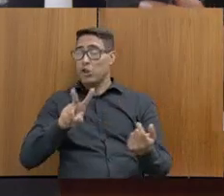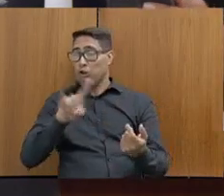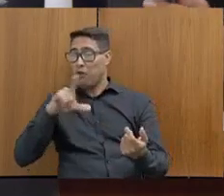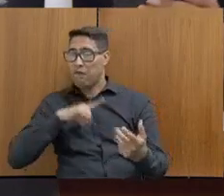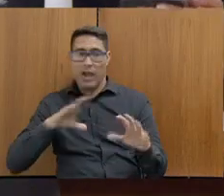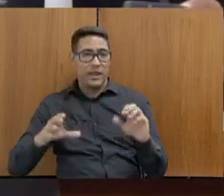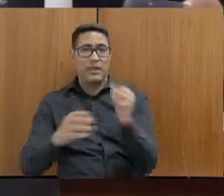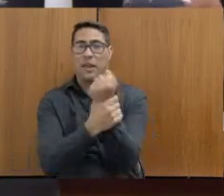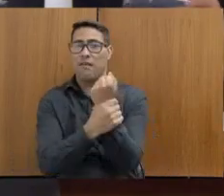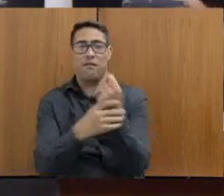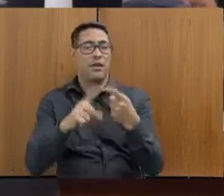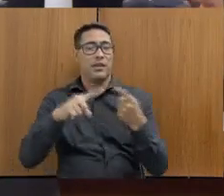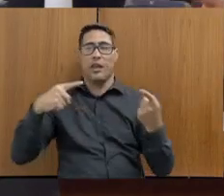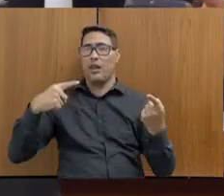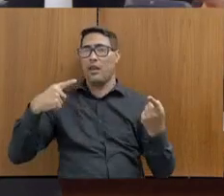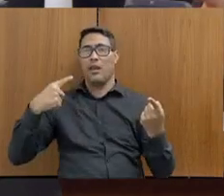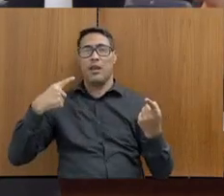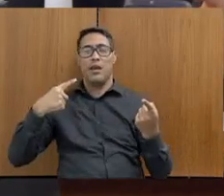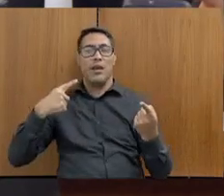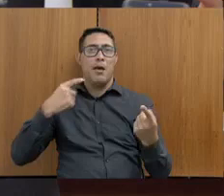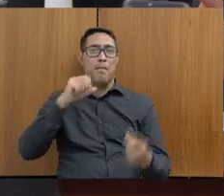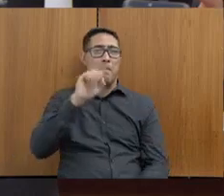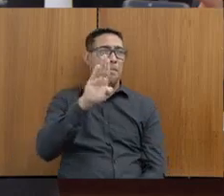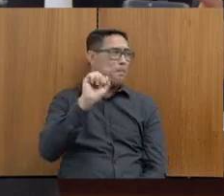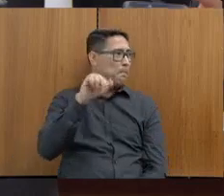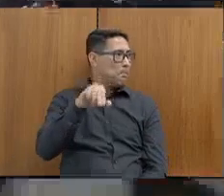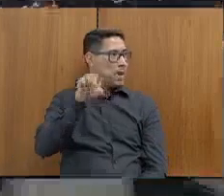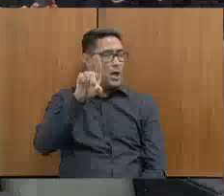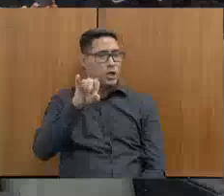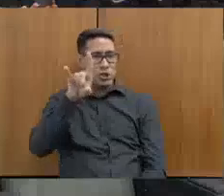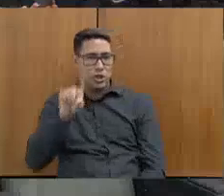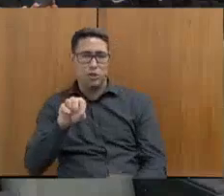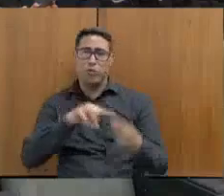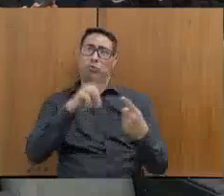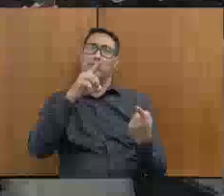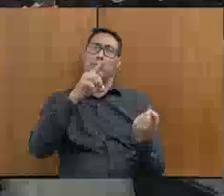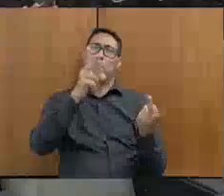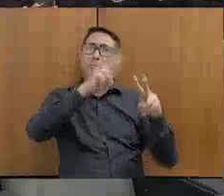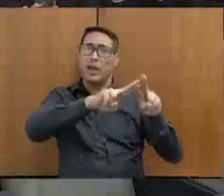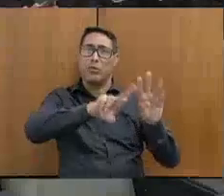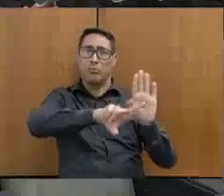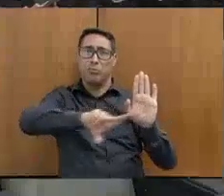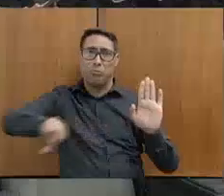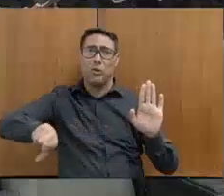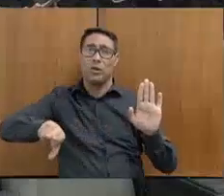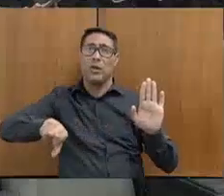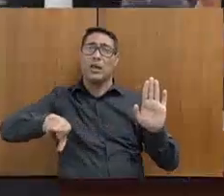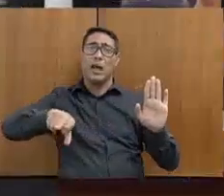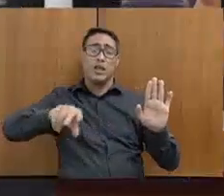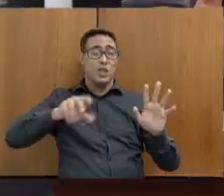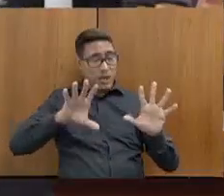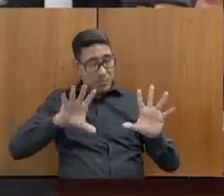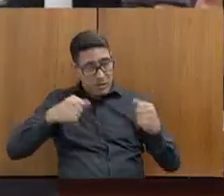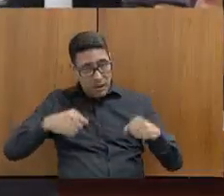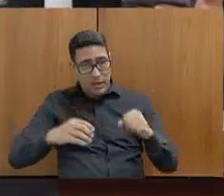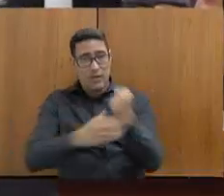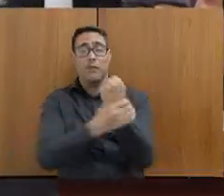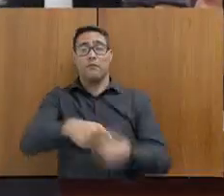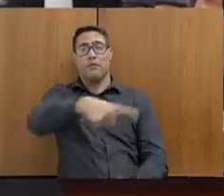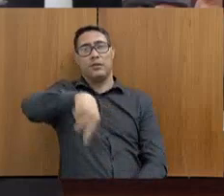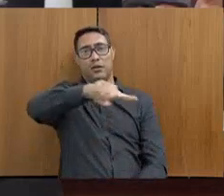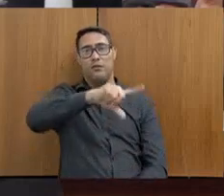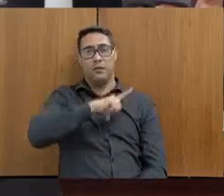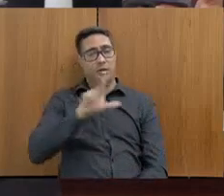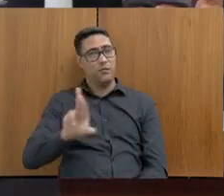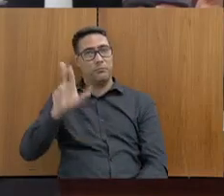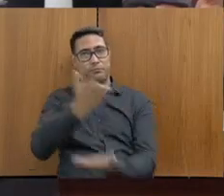presa, ela tem que defender a dignidade de vocês, porque é vocês que estão lá. Entendeu? Então, isso vocês podem contar conosco. Secretário, eu acho um